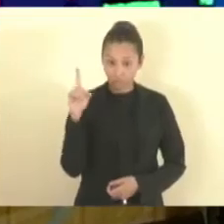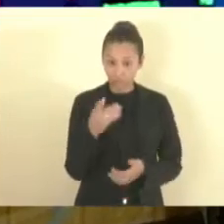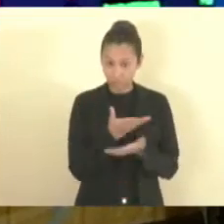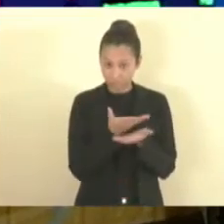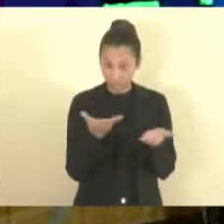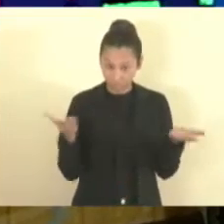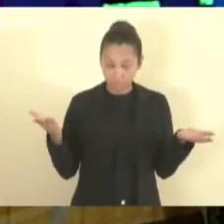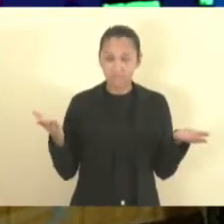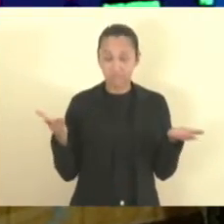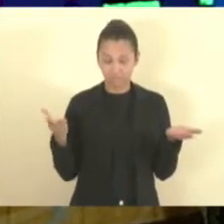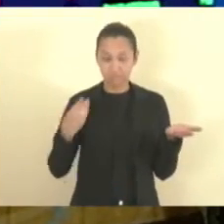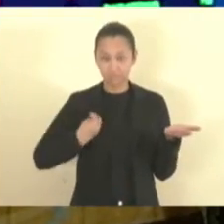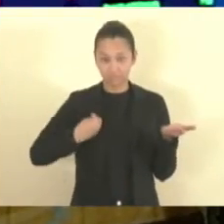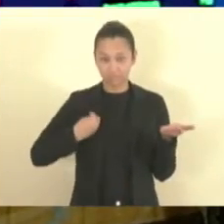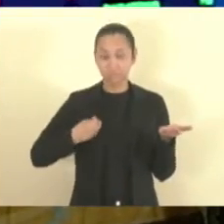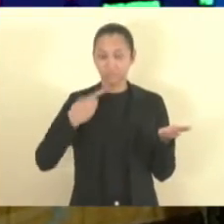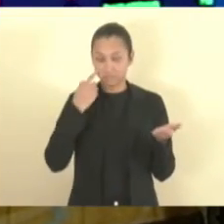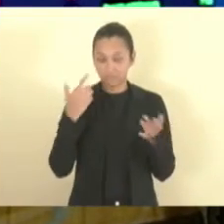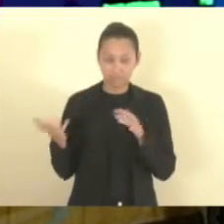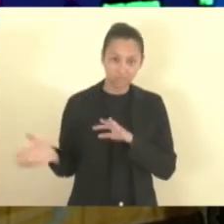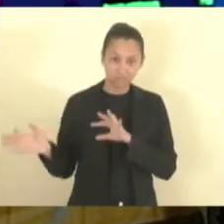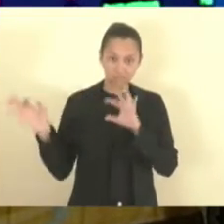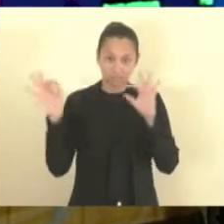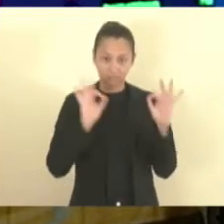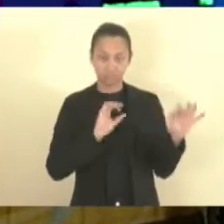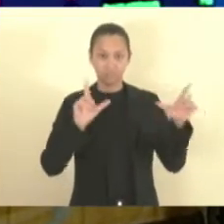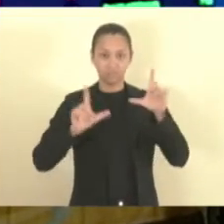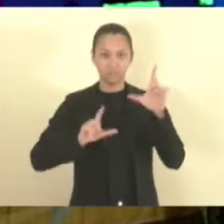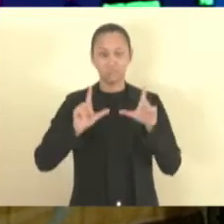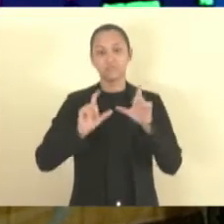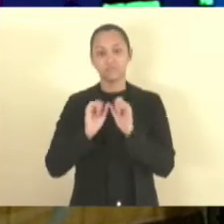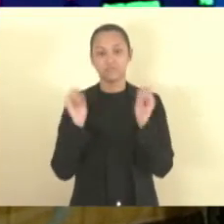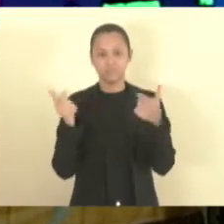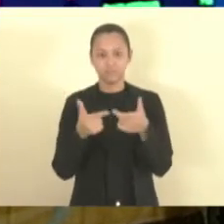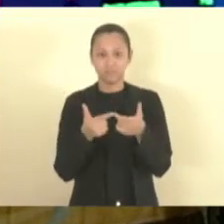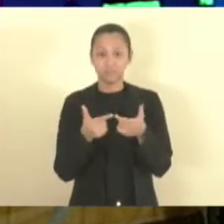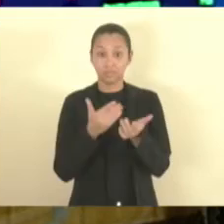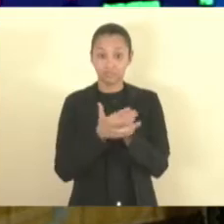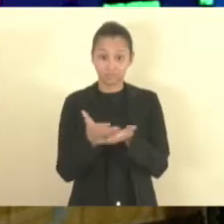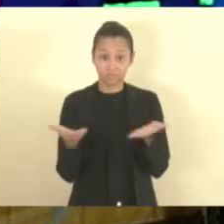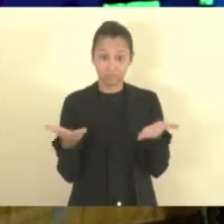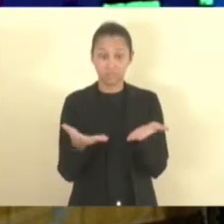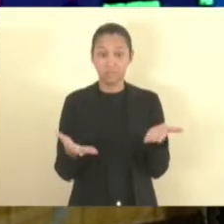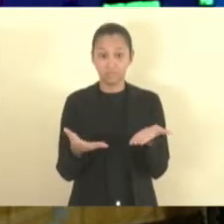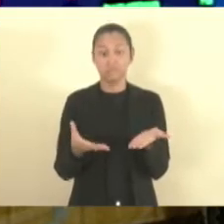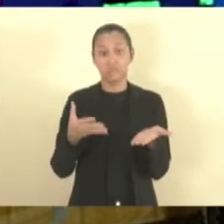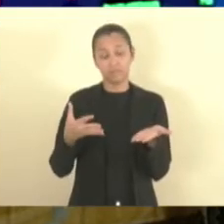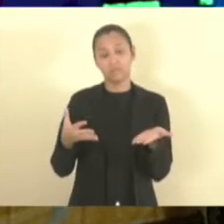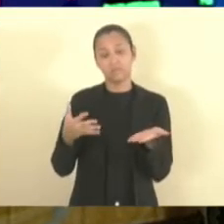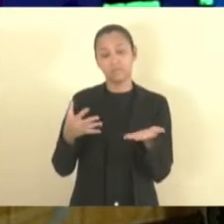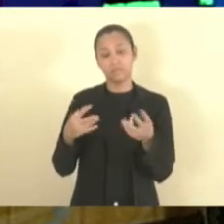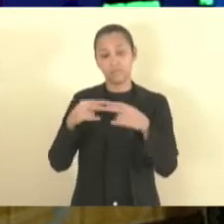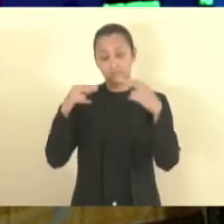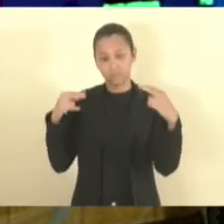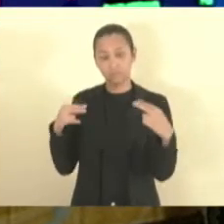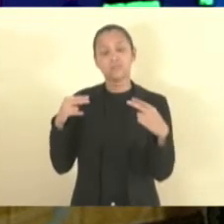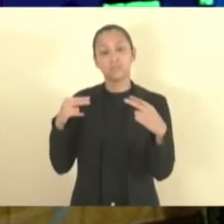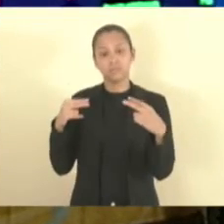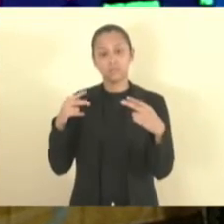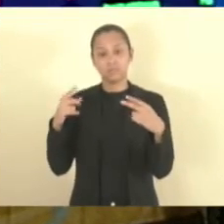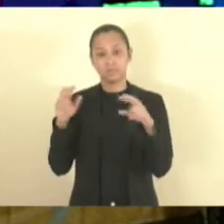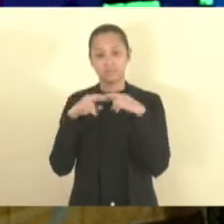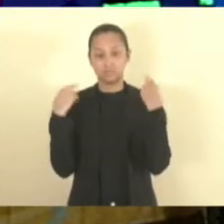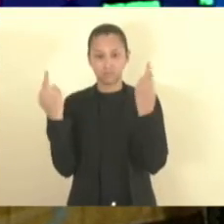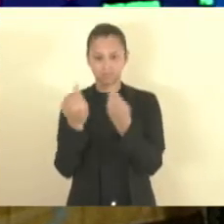Bom dia a todos que estão acompanhando a TV Assembleia. Começa agora ao vivo, aqui do Plenário de Irceu Cardoso, a sessão